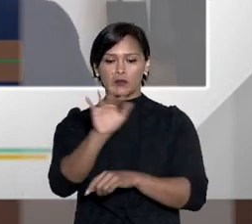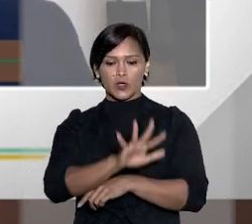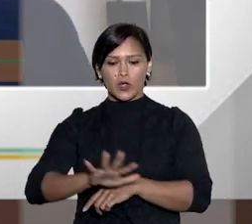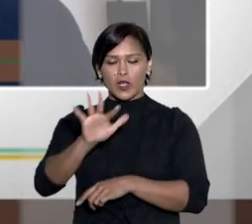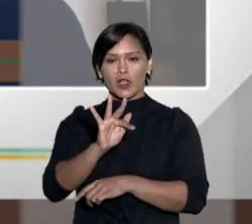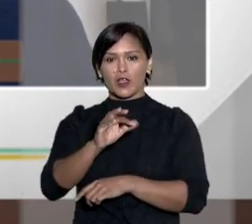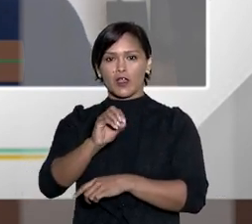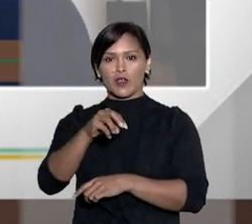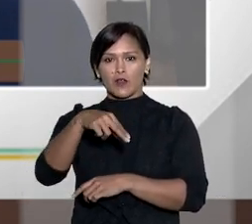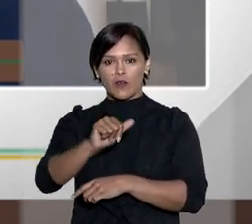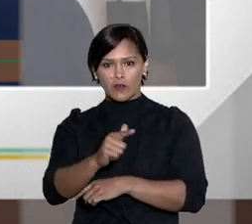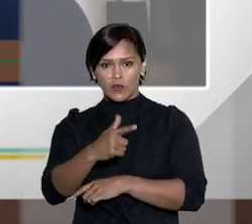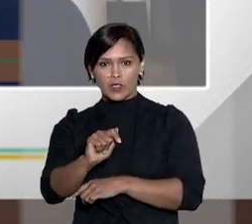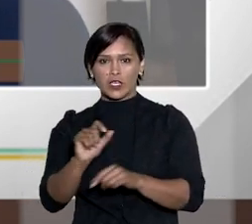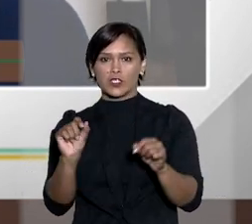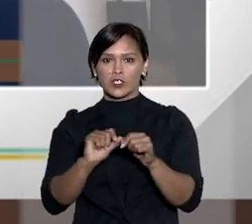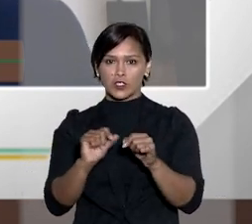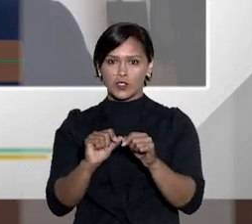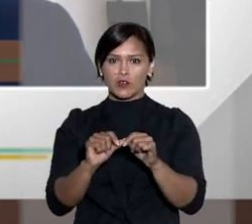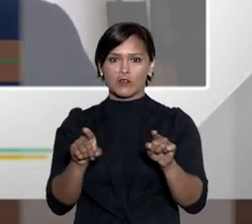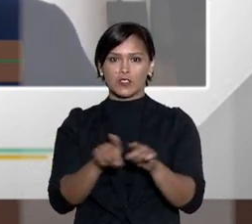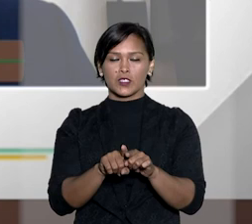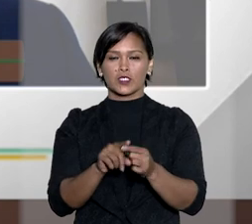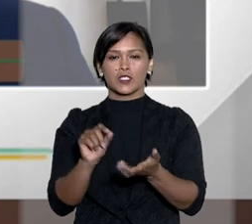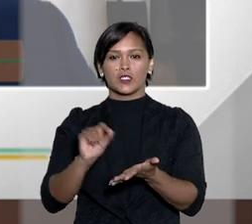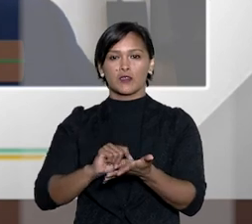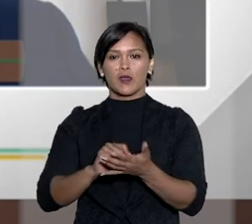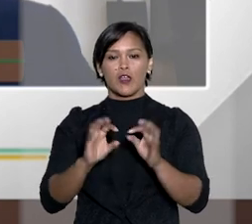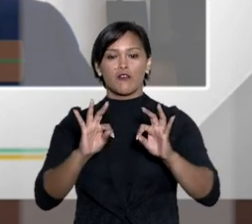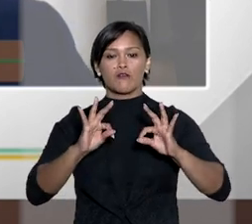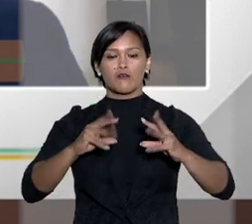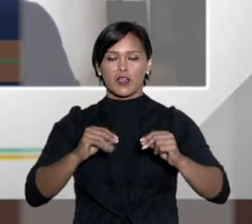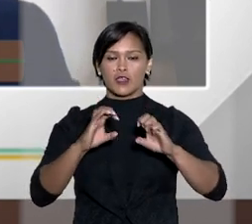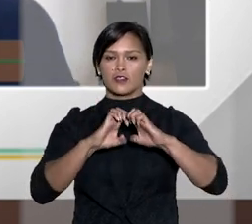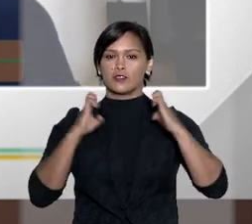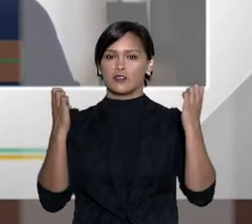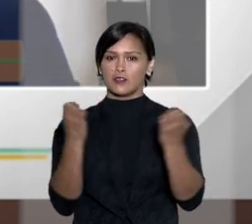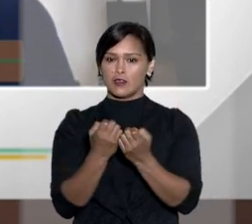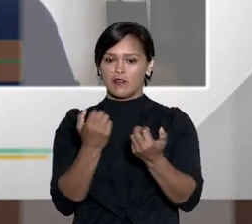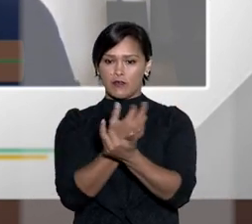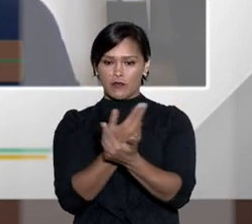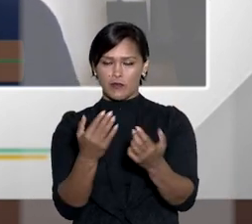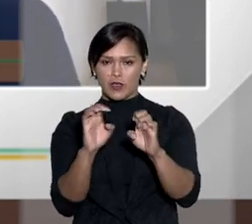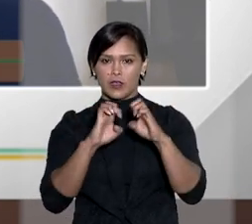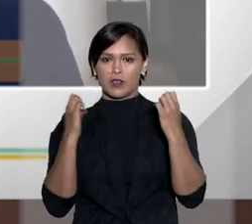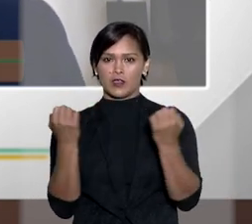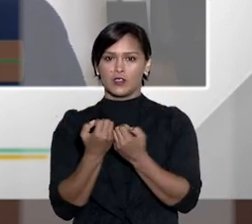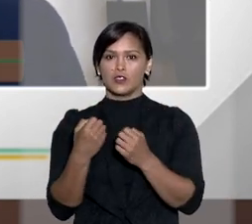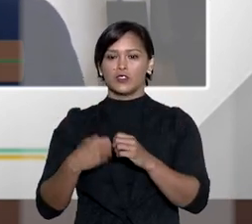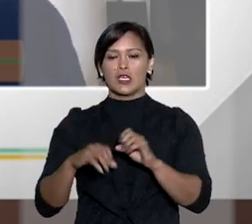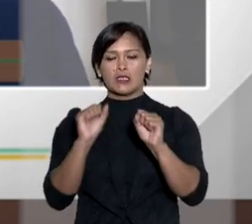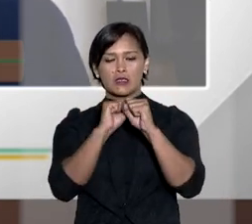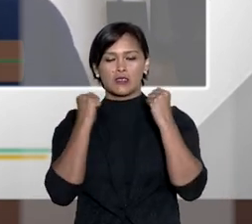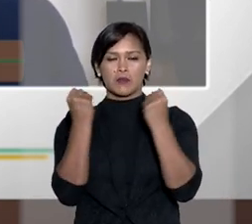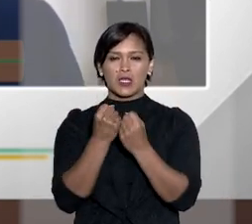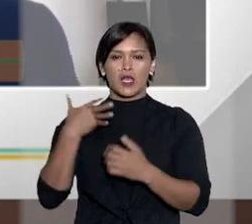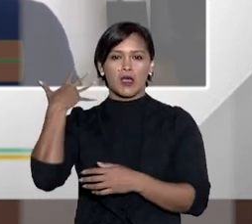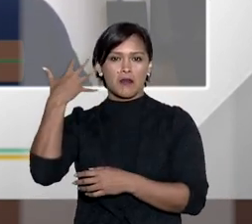fortalecer e ampliar a capilaridade nacional do Fonagem com a realização de eventos